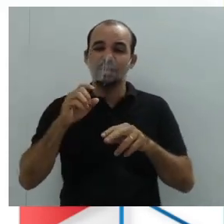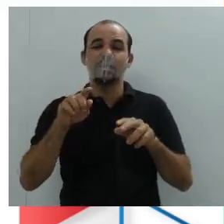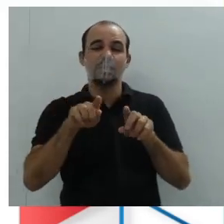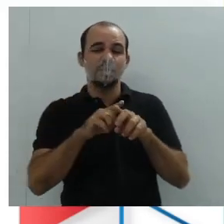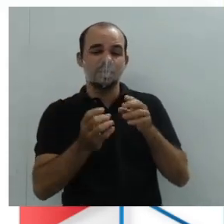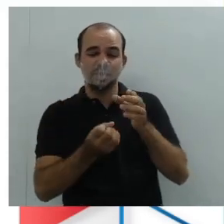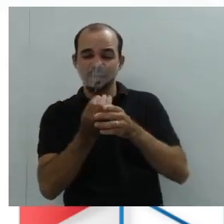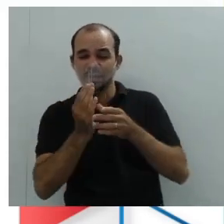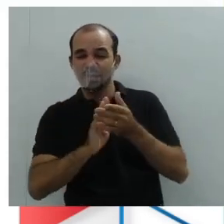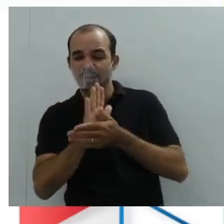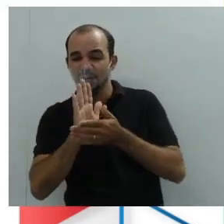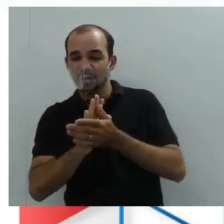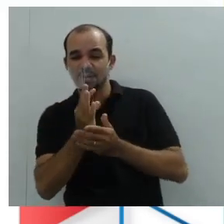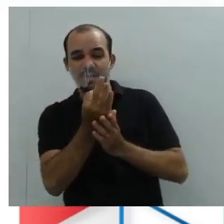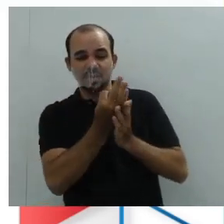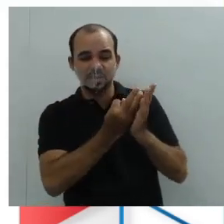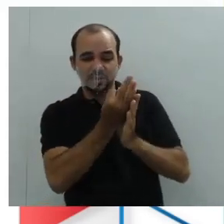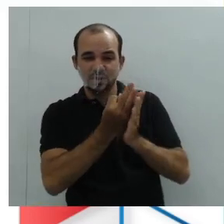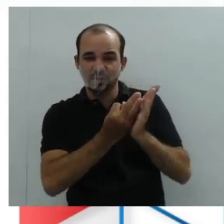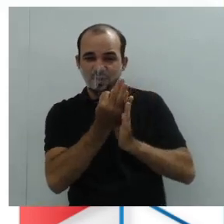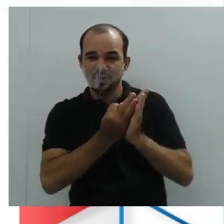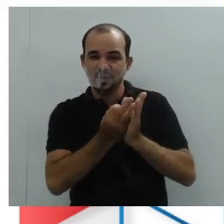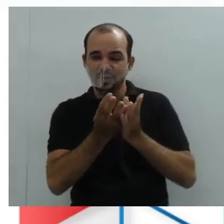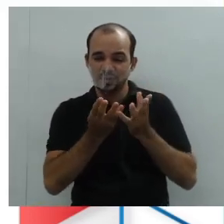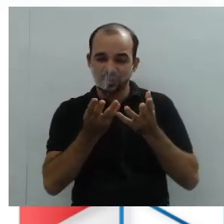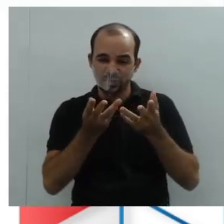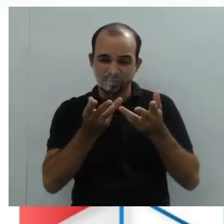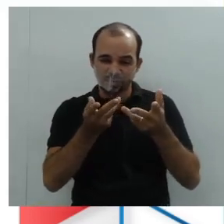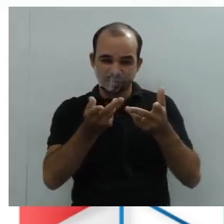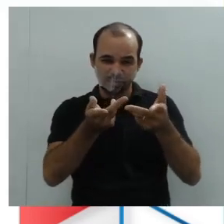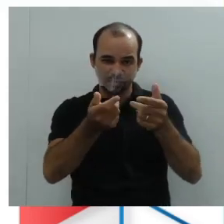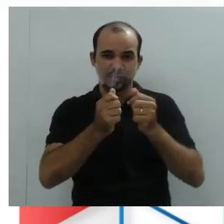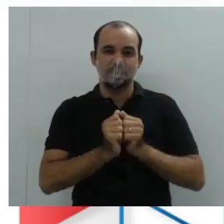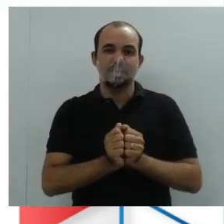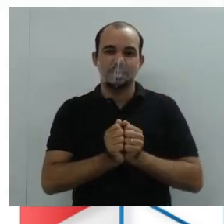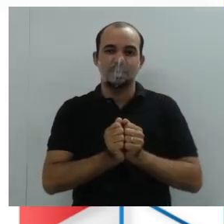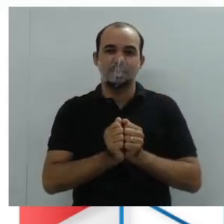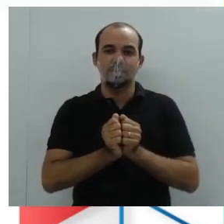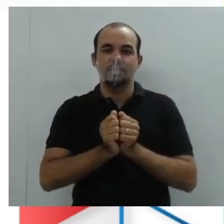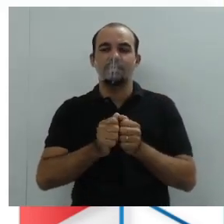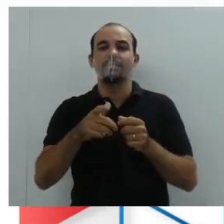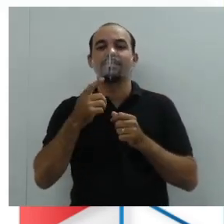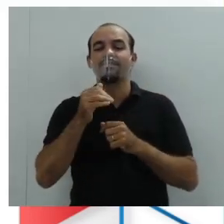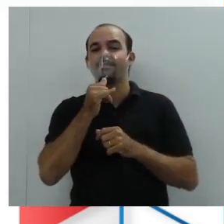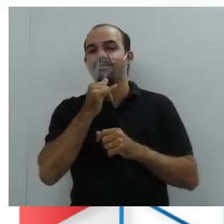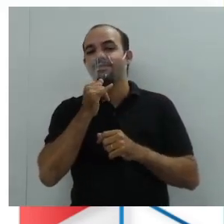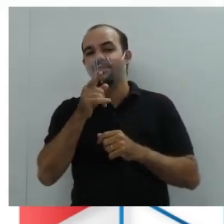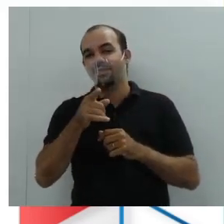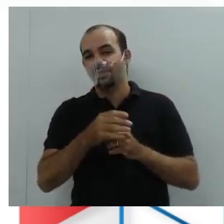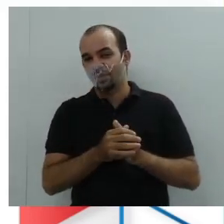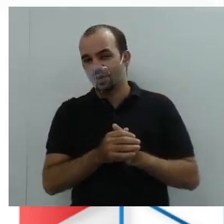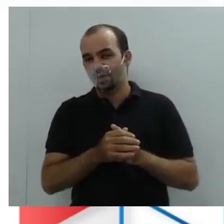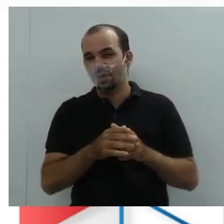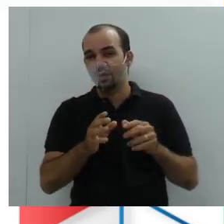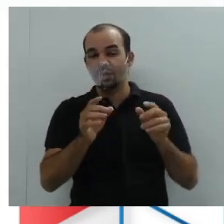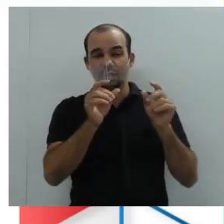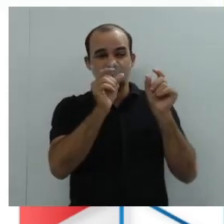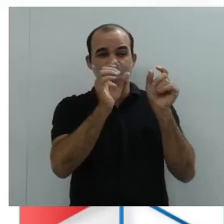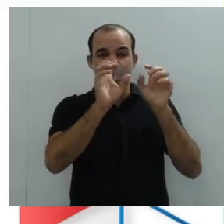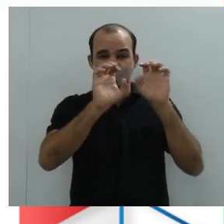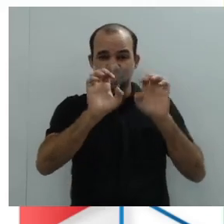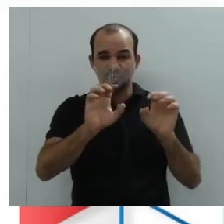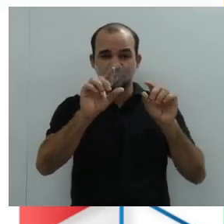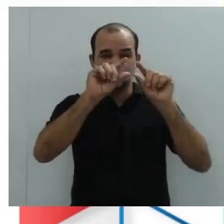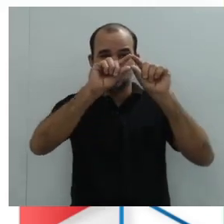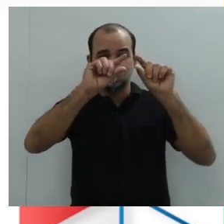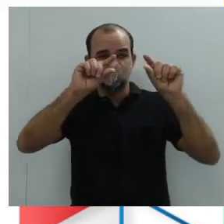Como assim, professora? Já imaginou a situação de você até conseguir juntar as sílabas, formar palavras, mas